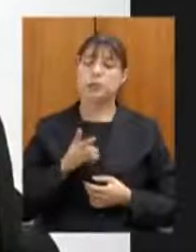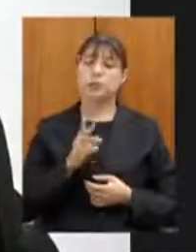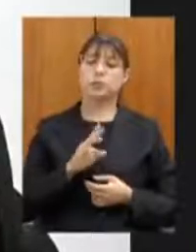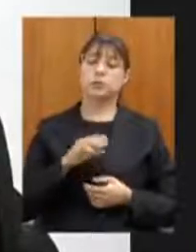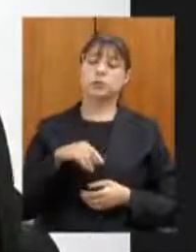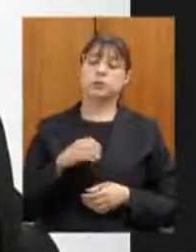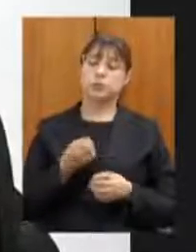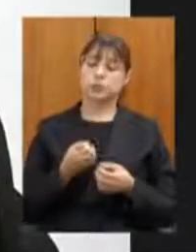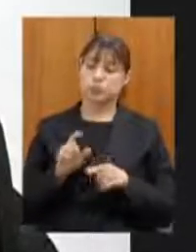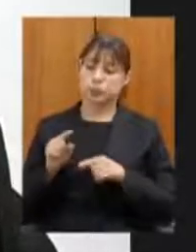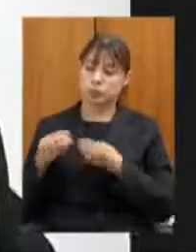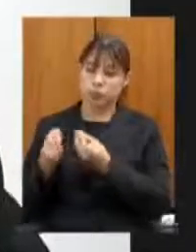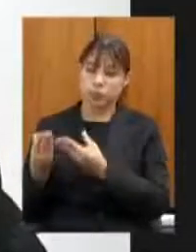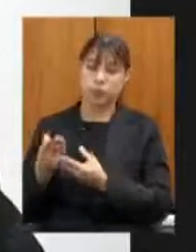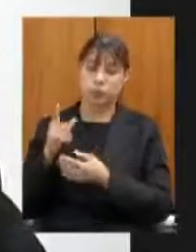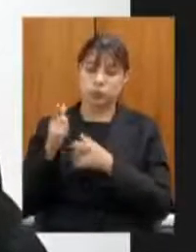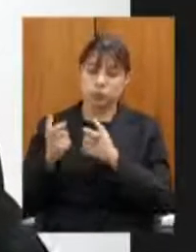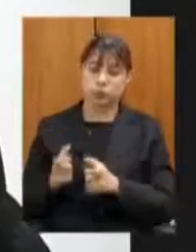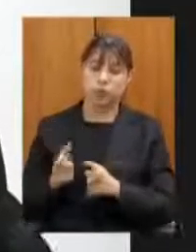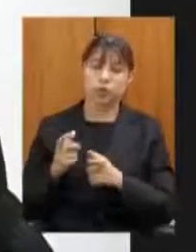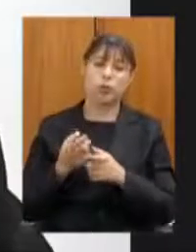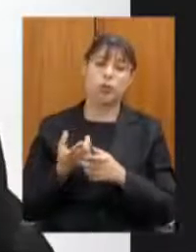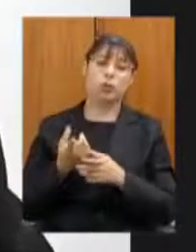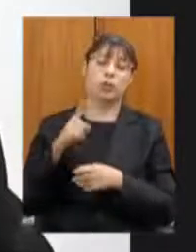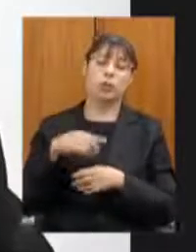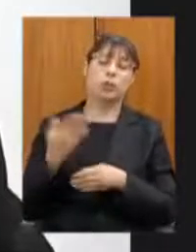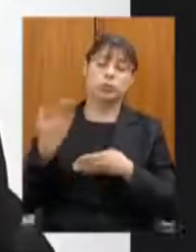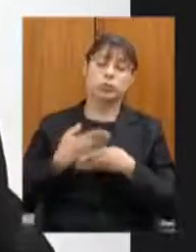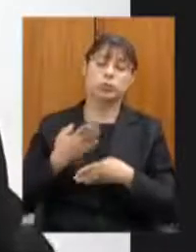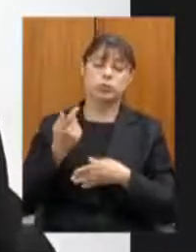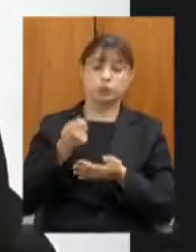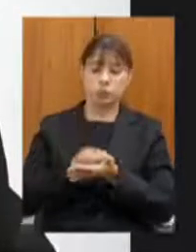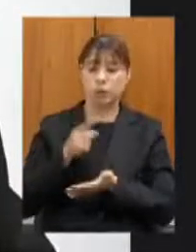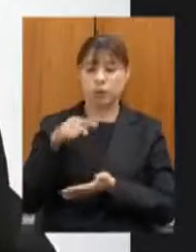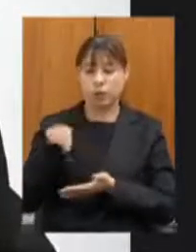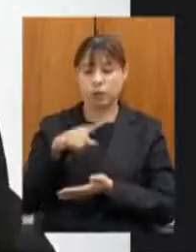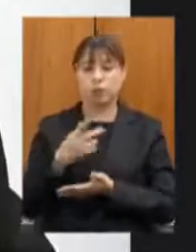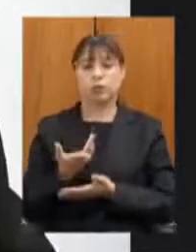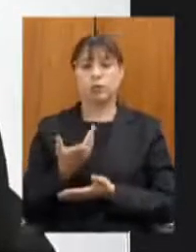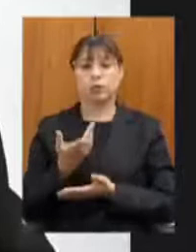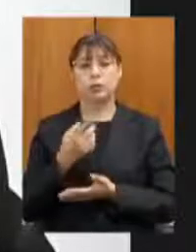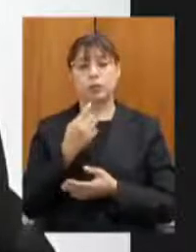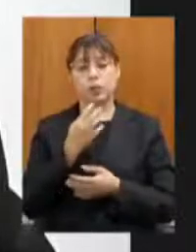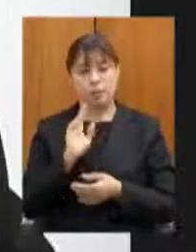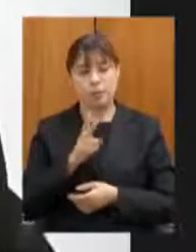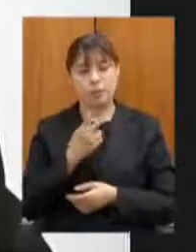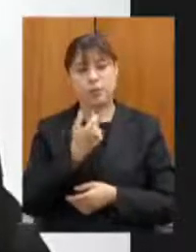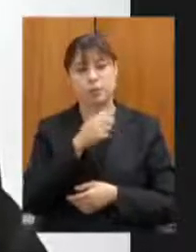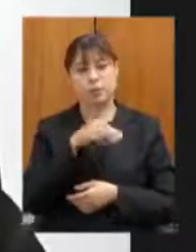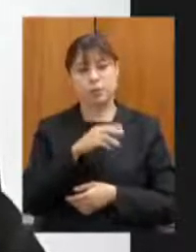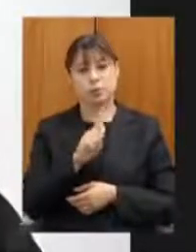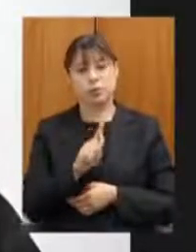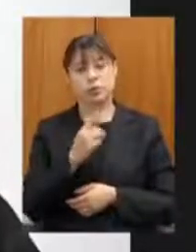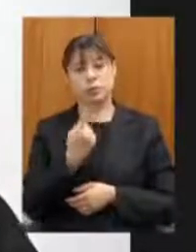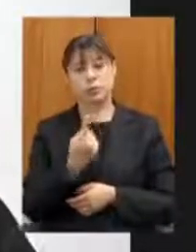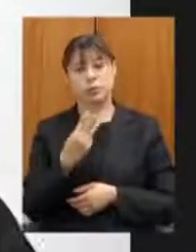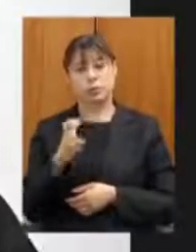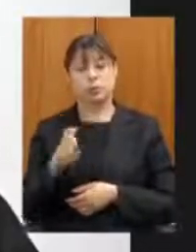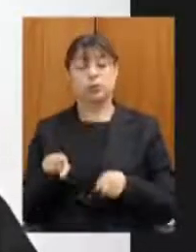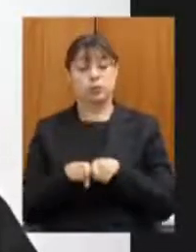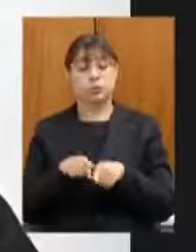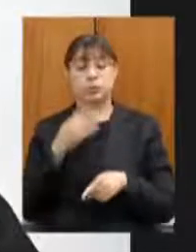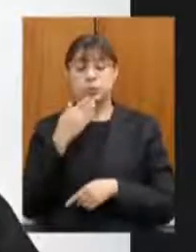do trecho governo Montes Claros da mesma forma senhor presidente pedir providências no sentido de urgência de manutenção